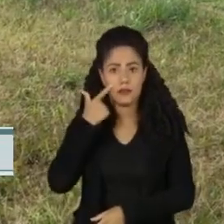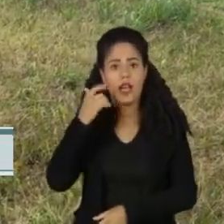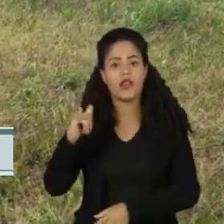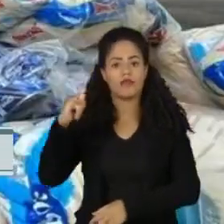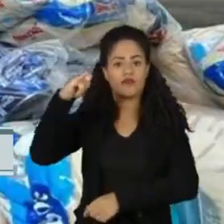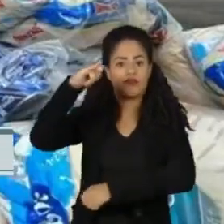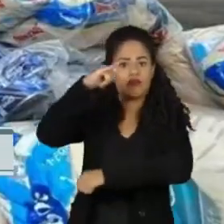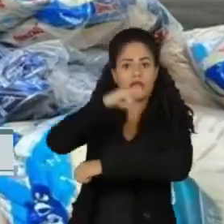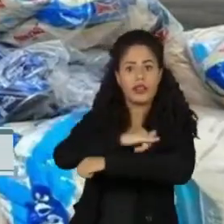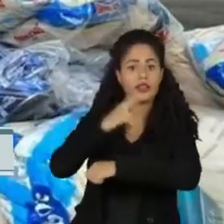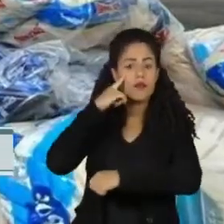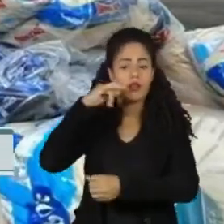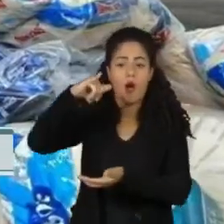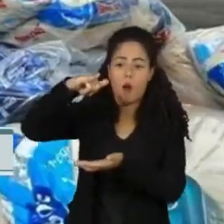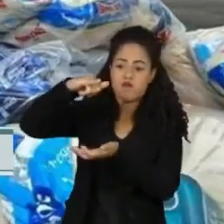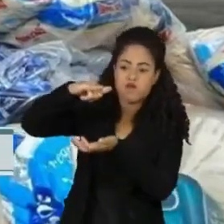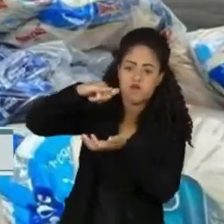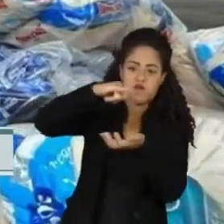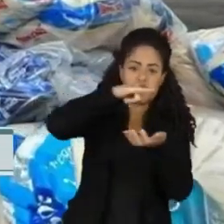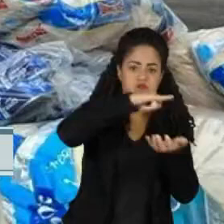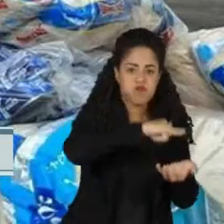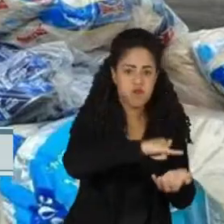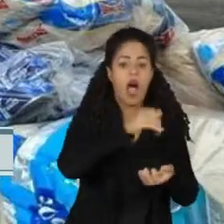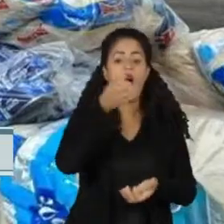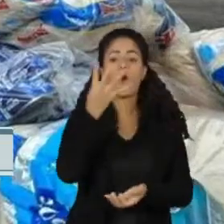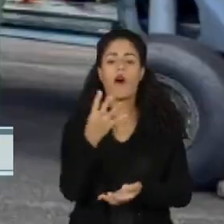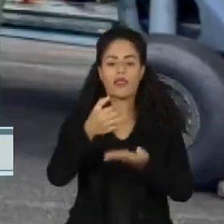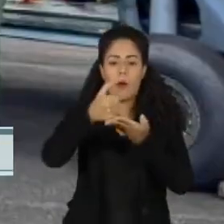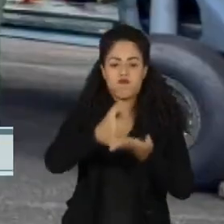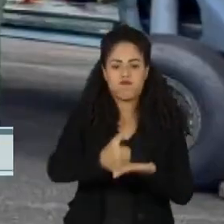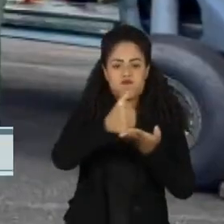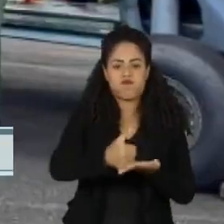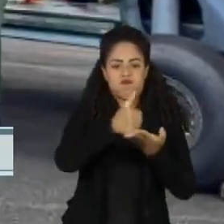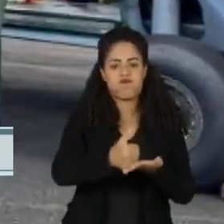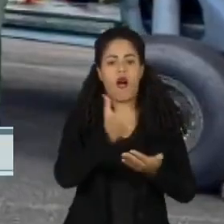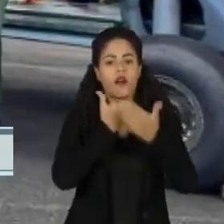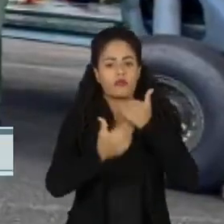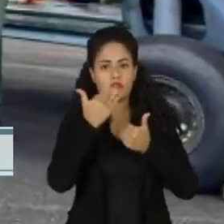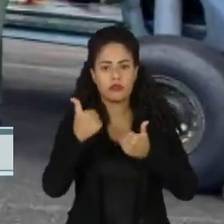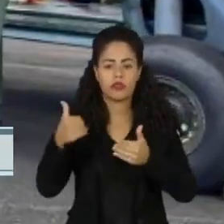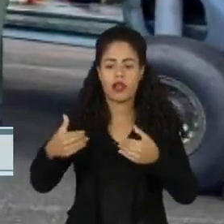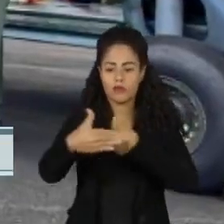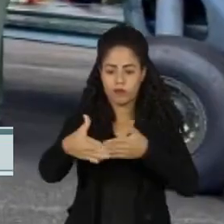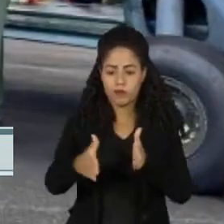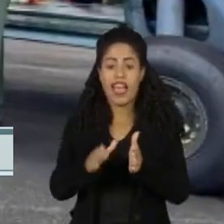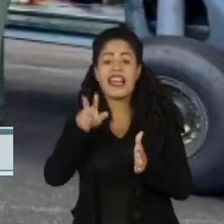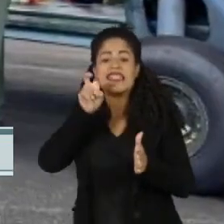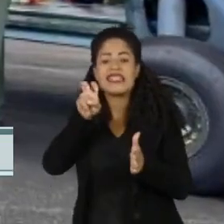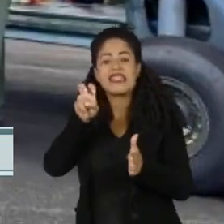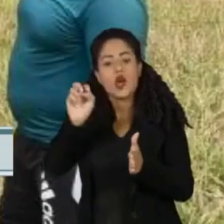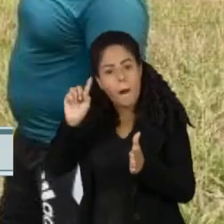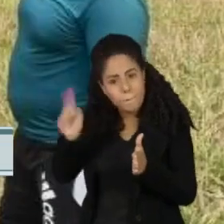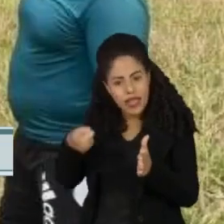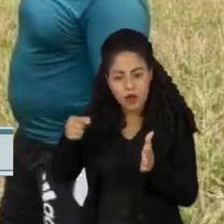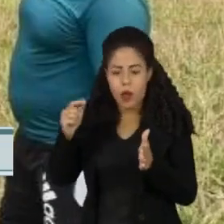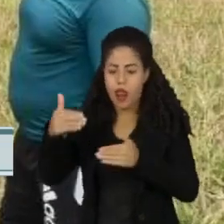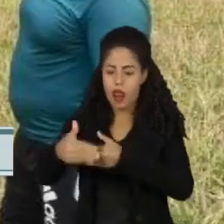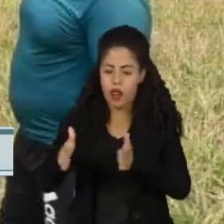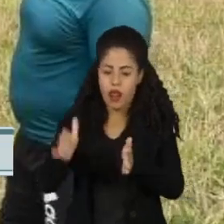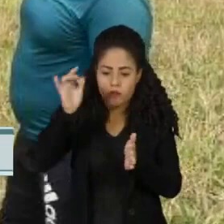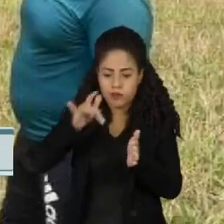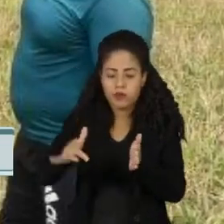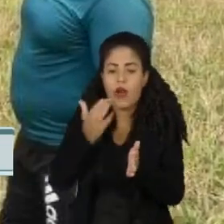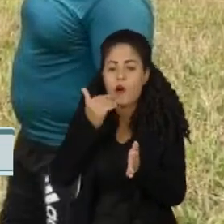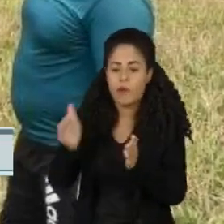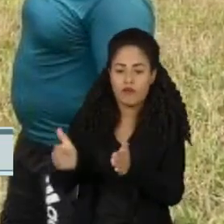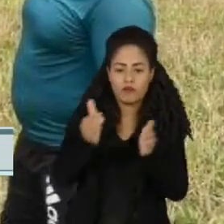distribuiu quatro toneladas de alimentos. Os suprimentos fazem parte das 5 mil cestas básicas que estavam armazenadas na